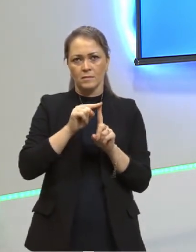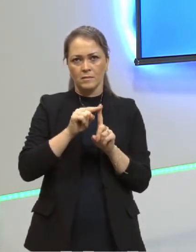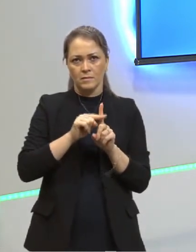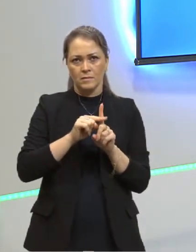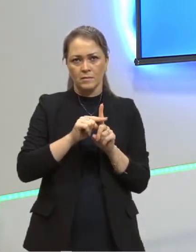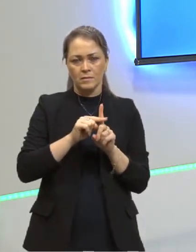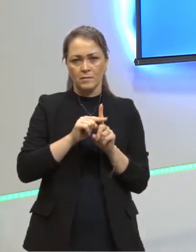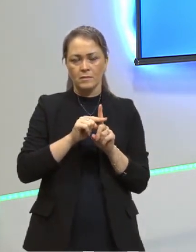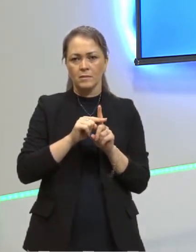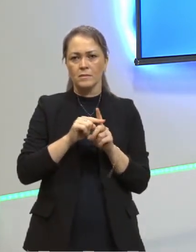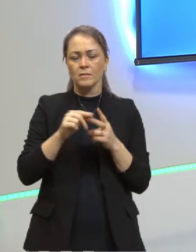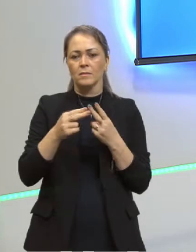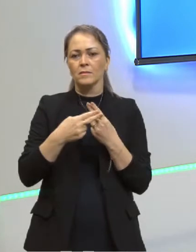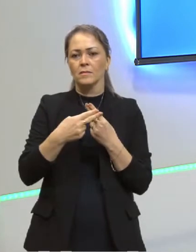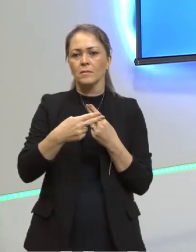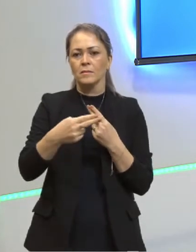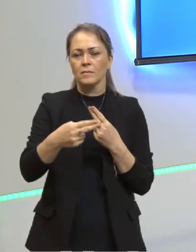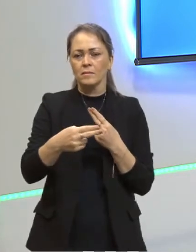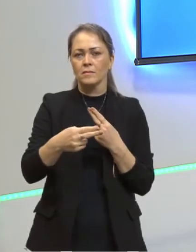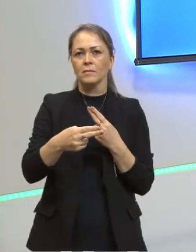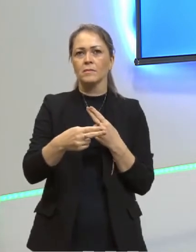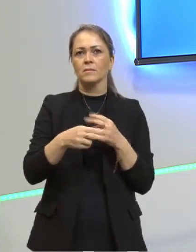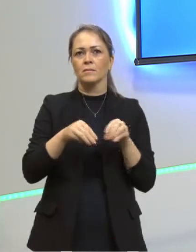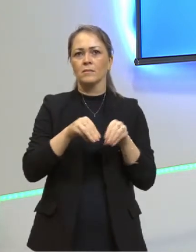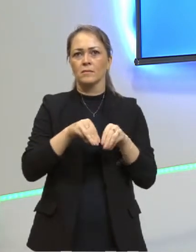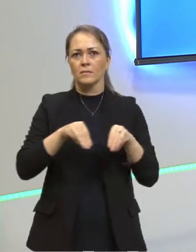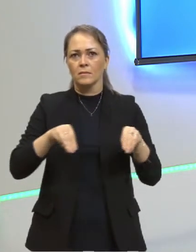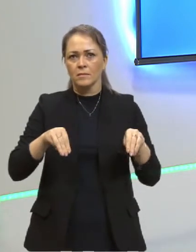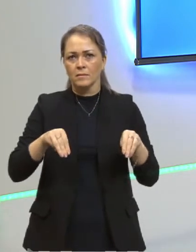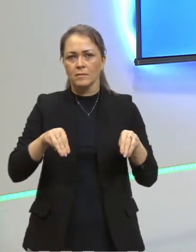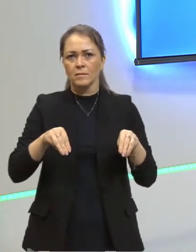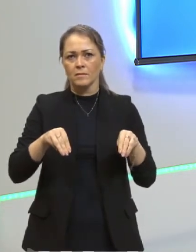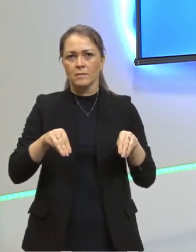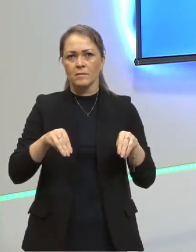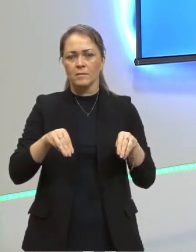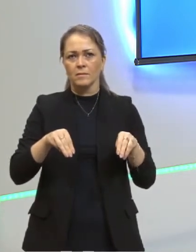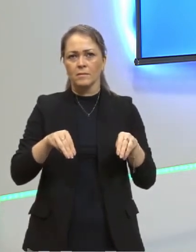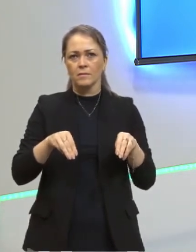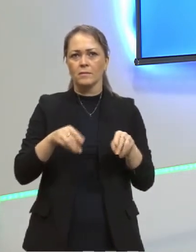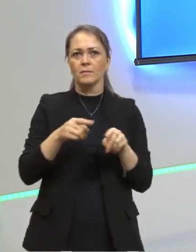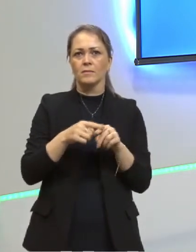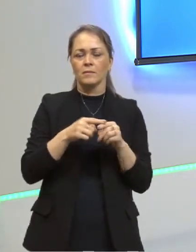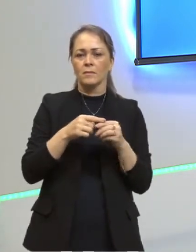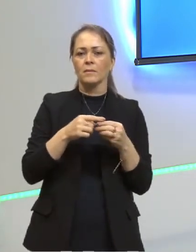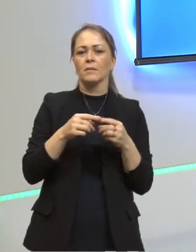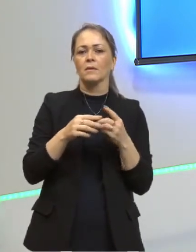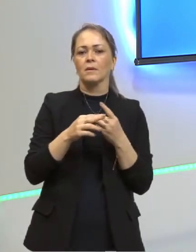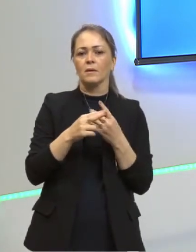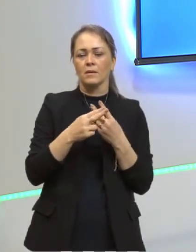eletromagnéticas, a gente tem que cuidar, porque radiação térmica é uma radiação eletromagnética, certo?